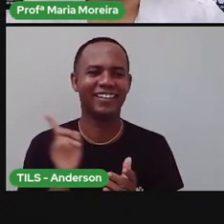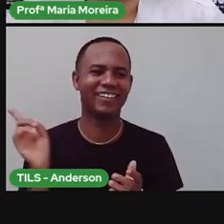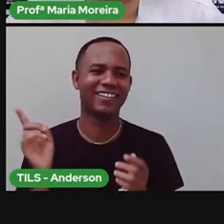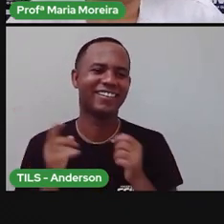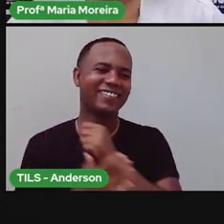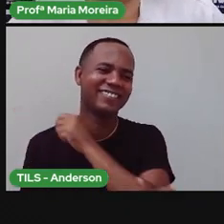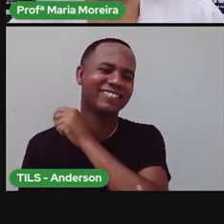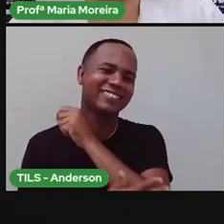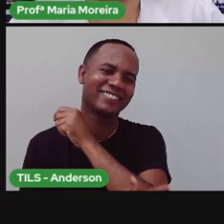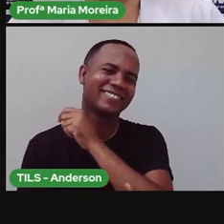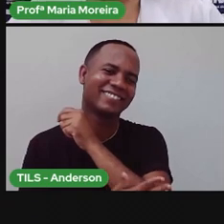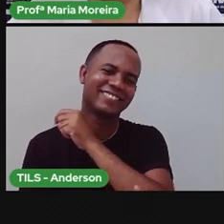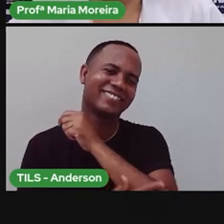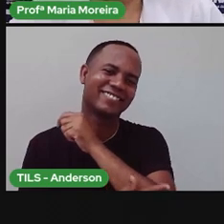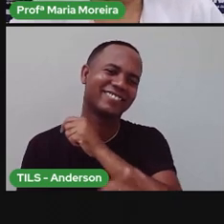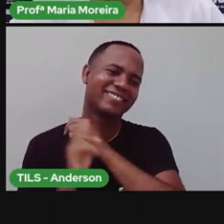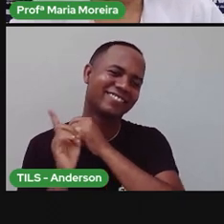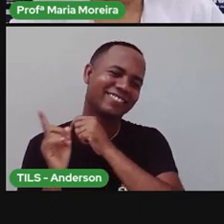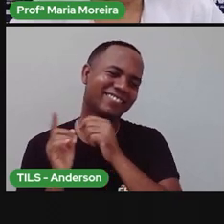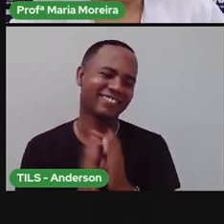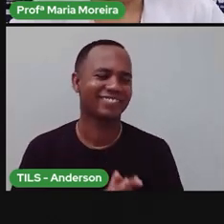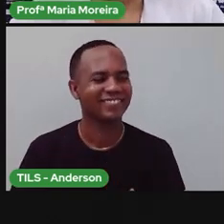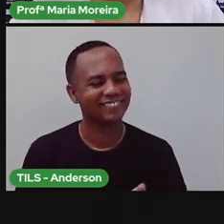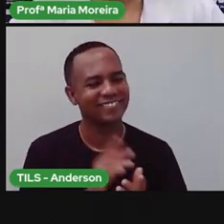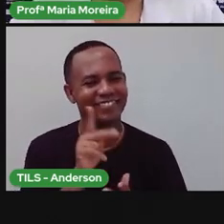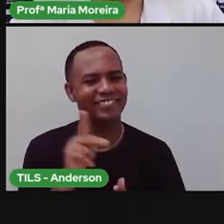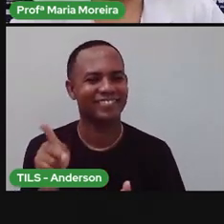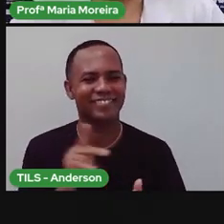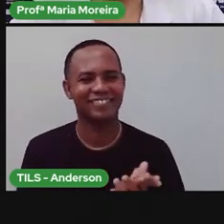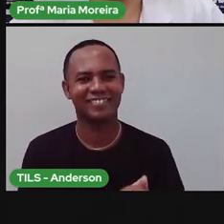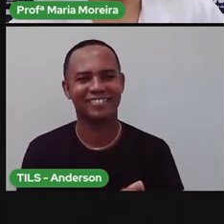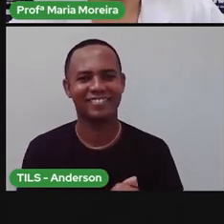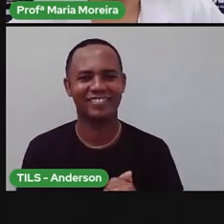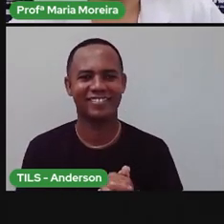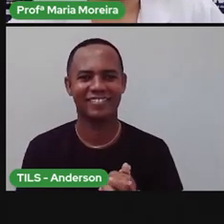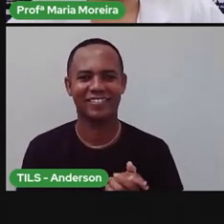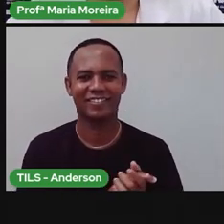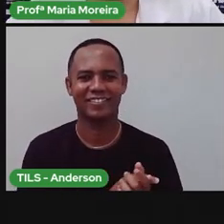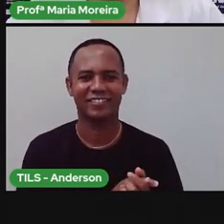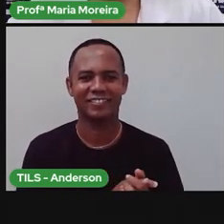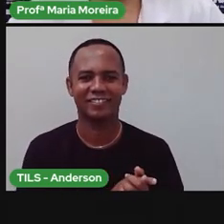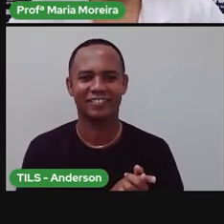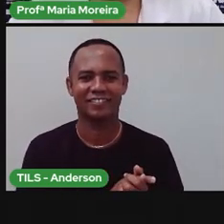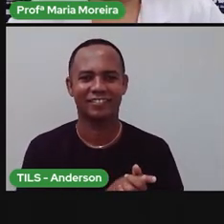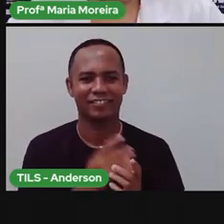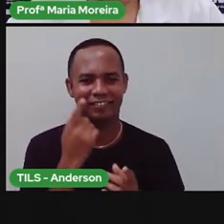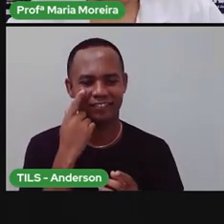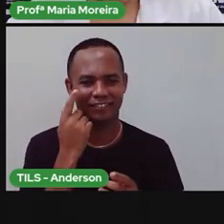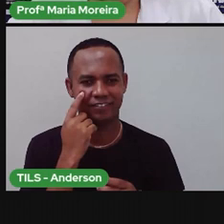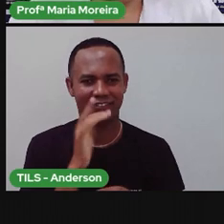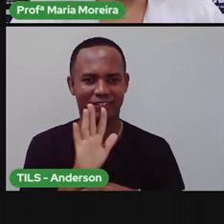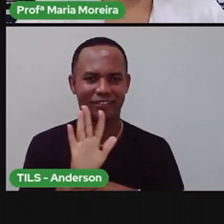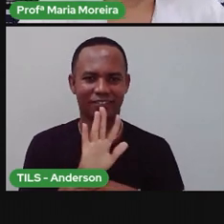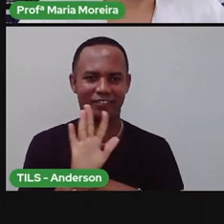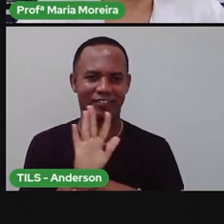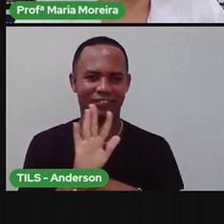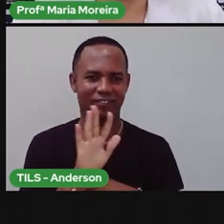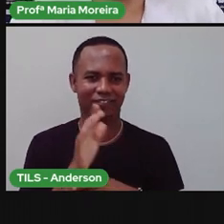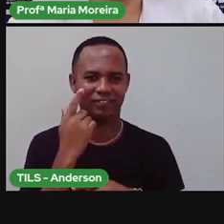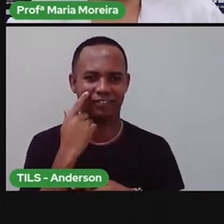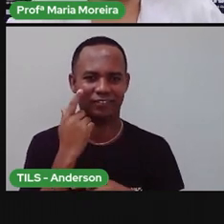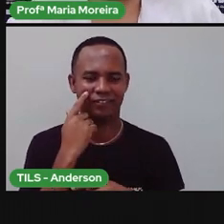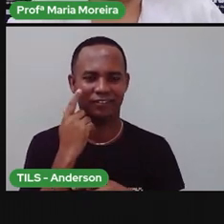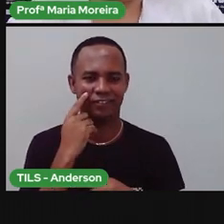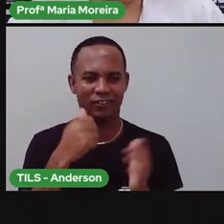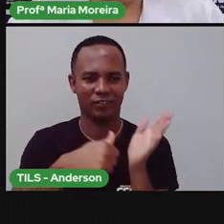Samir. De mais ninguém. Se conforme, Ander. Vamos assistir um videozinho agora, né? Falando